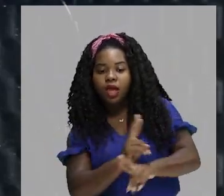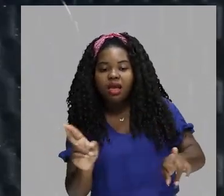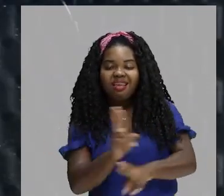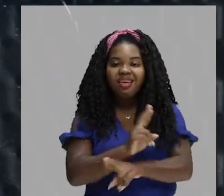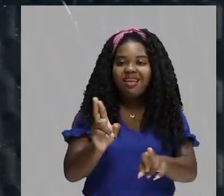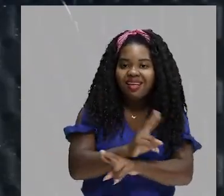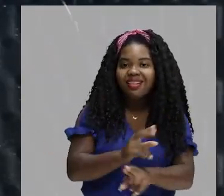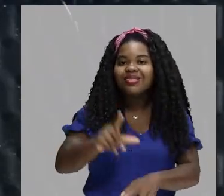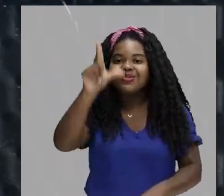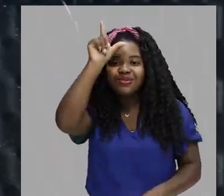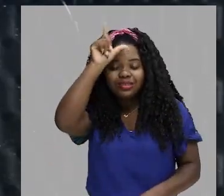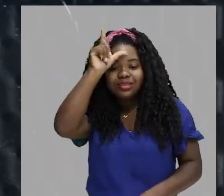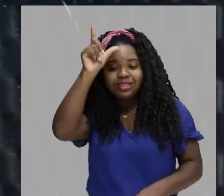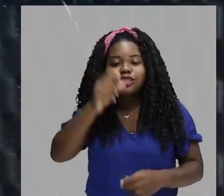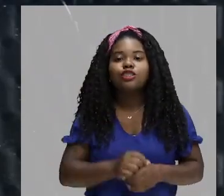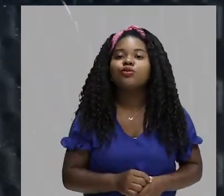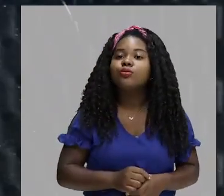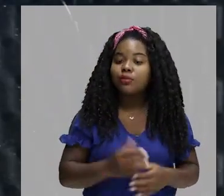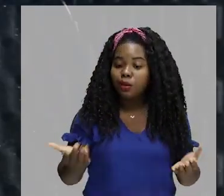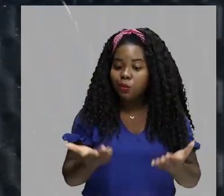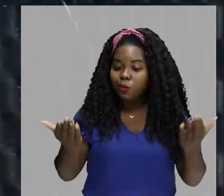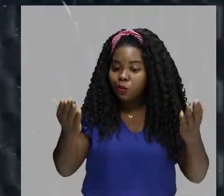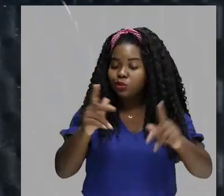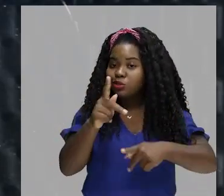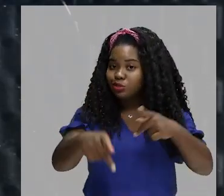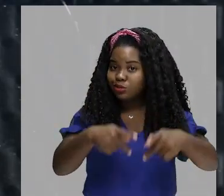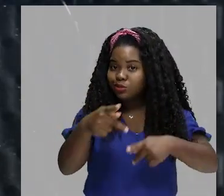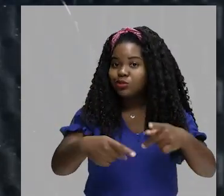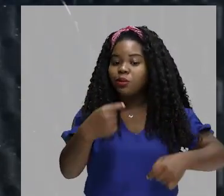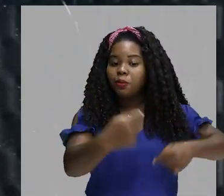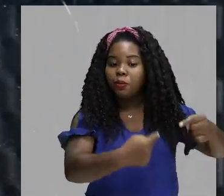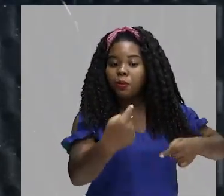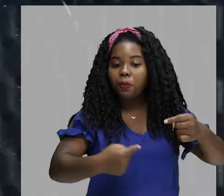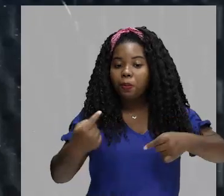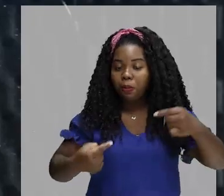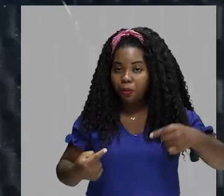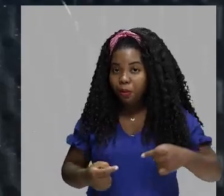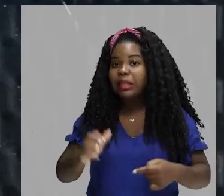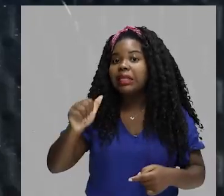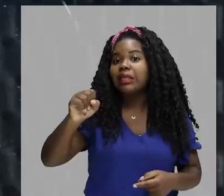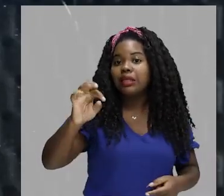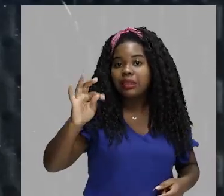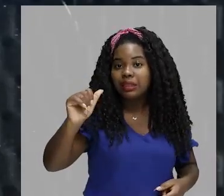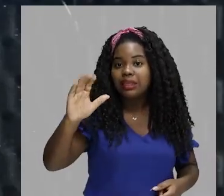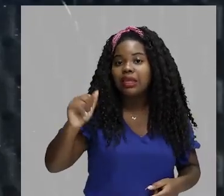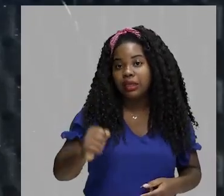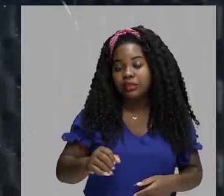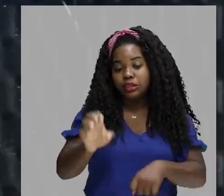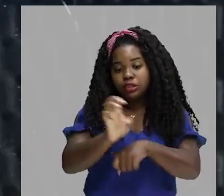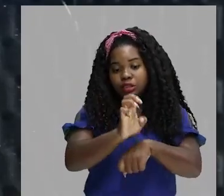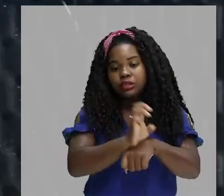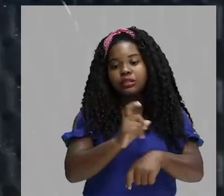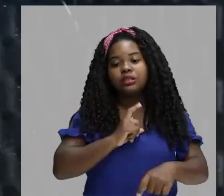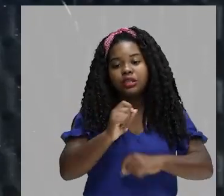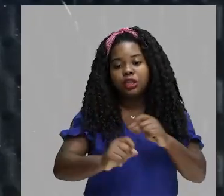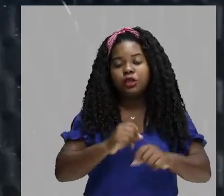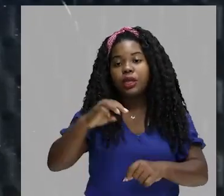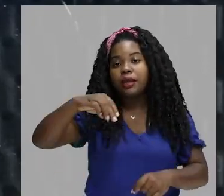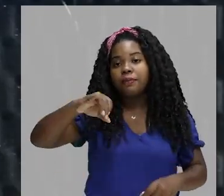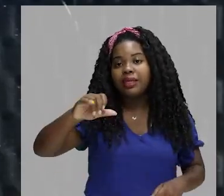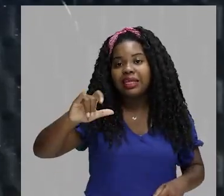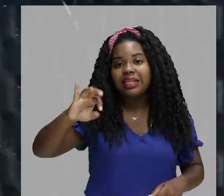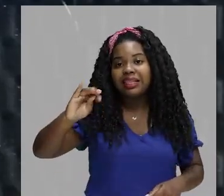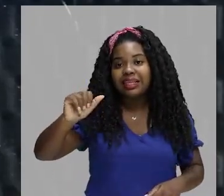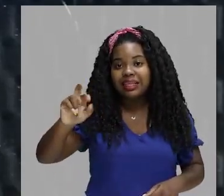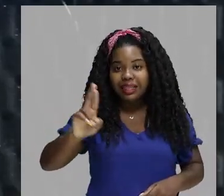presente dentro da organização política azteca. e um Estado com tradições militarizadas.